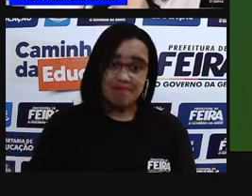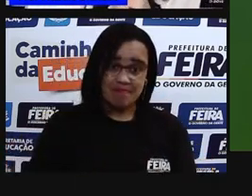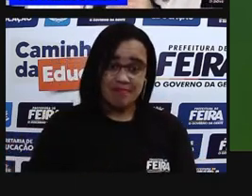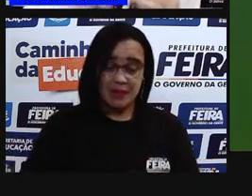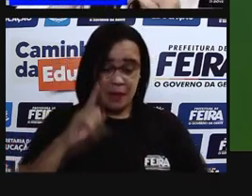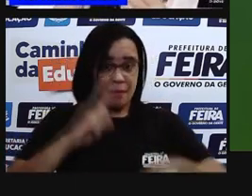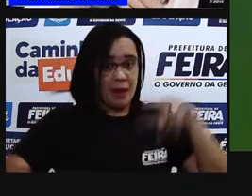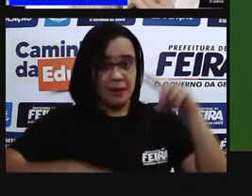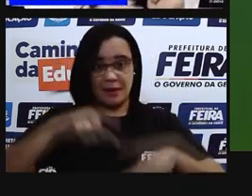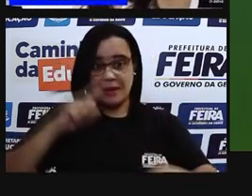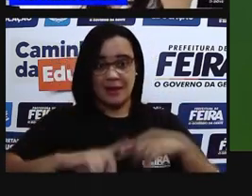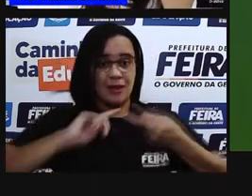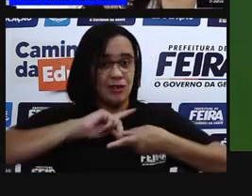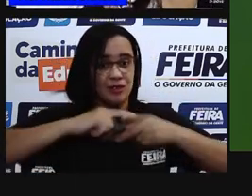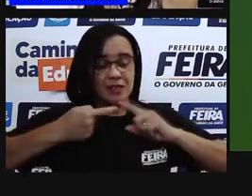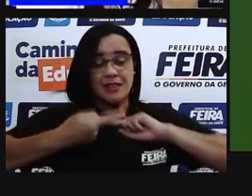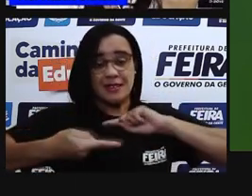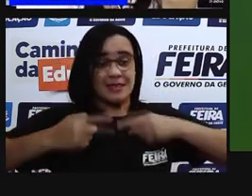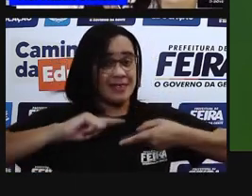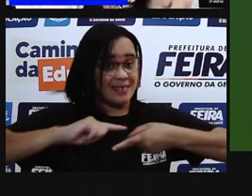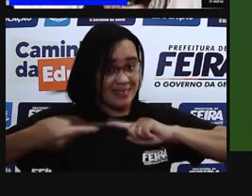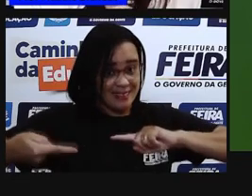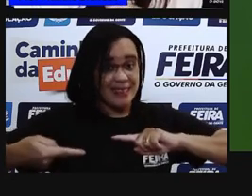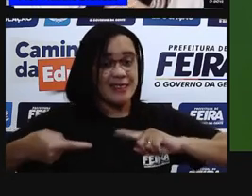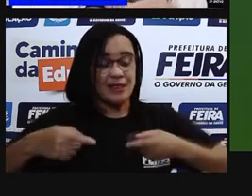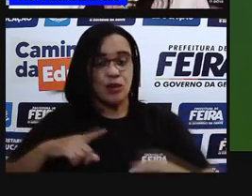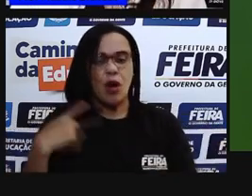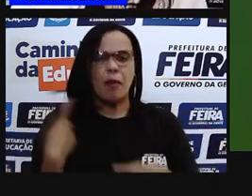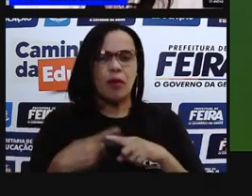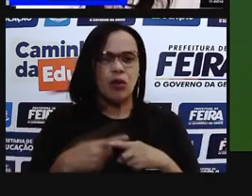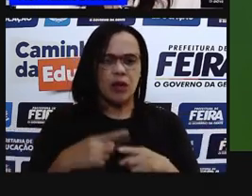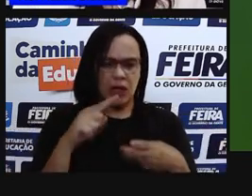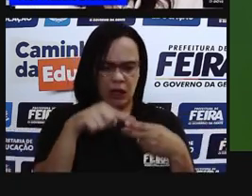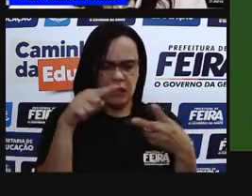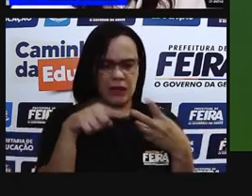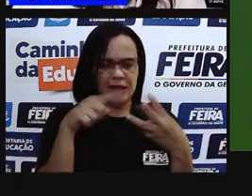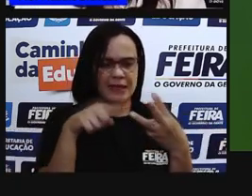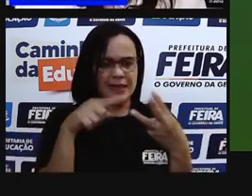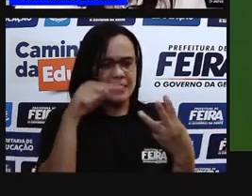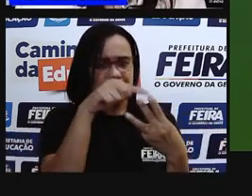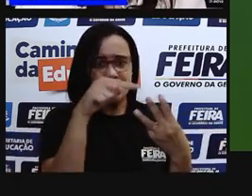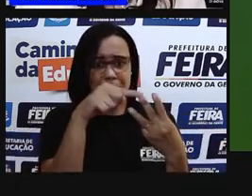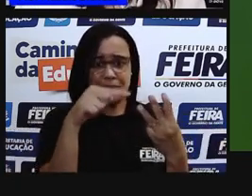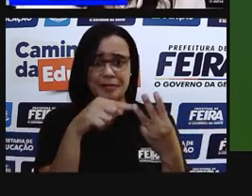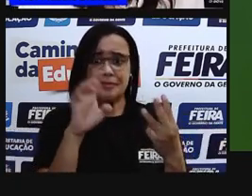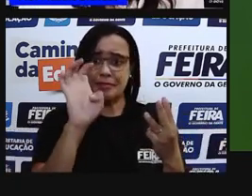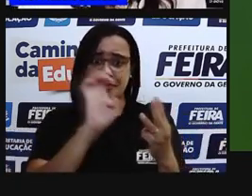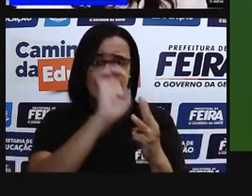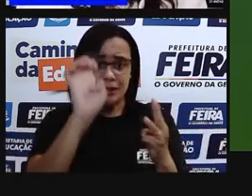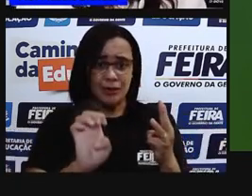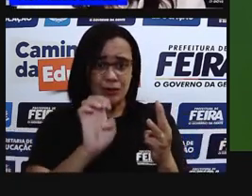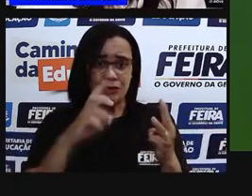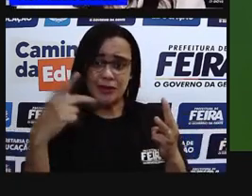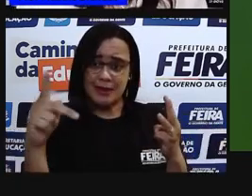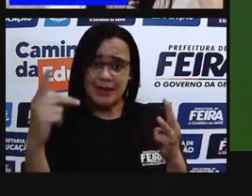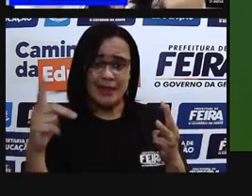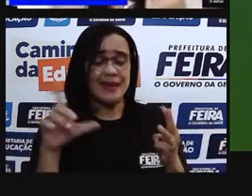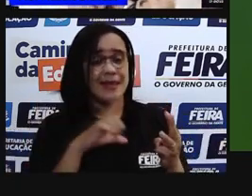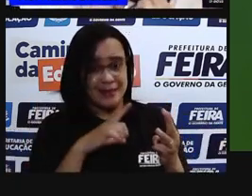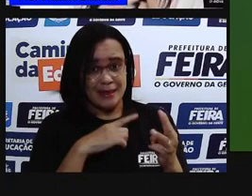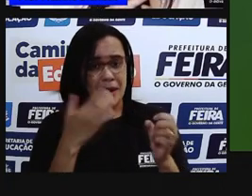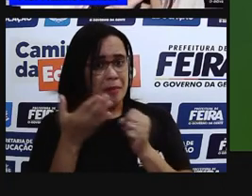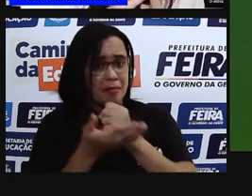citoplasma. Três, então, estruturas básicas que qualquer célula vai ter, em qualquer servido.